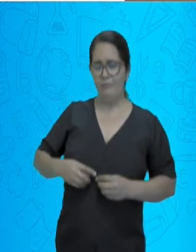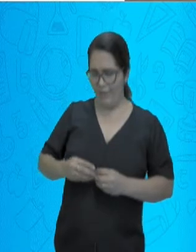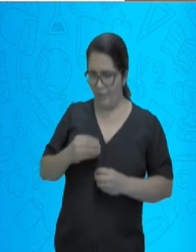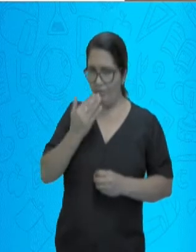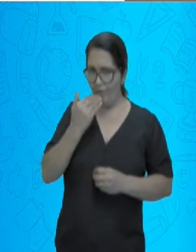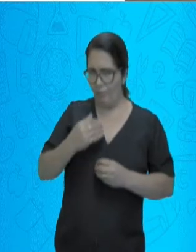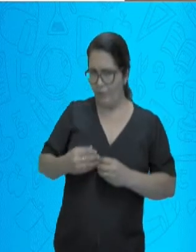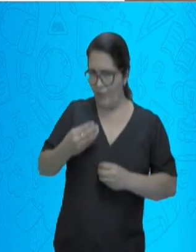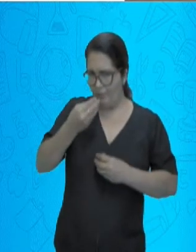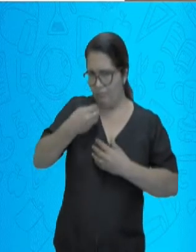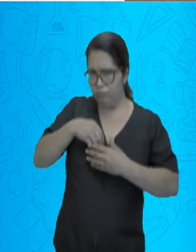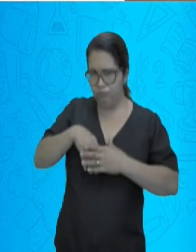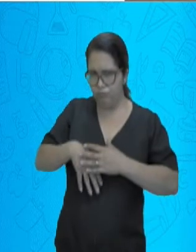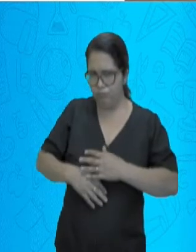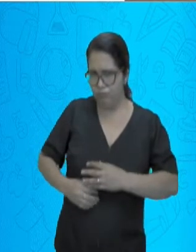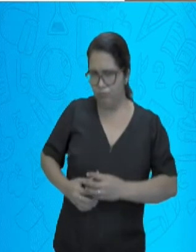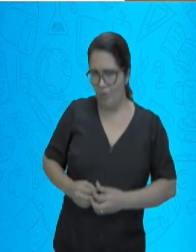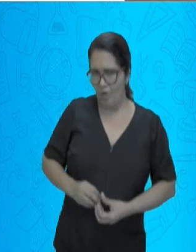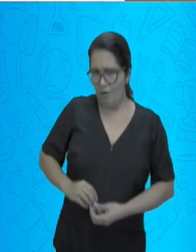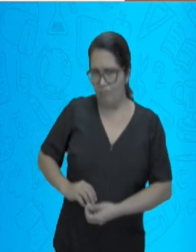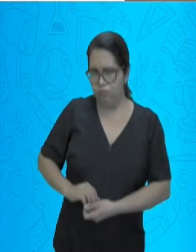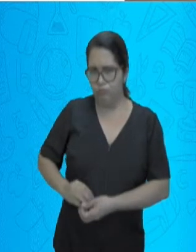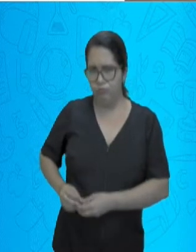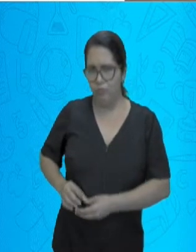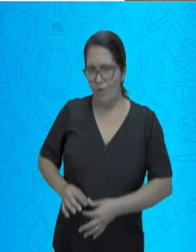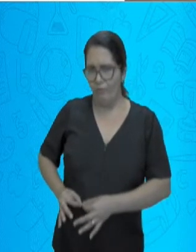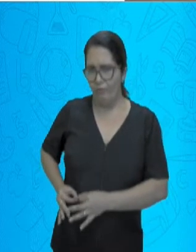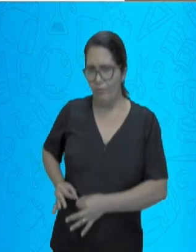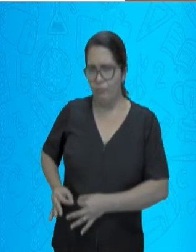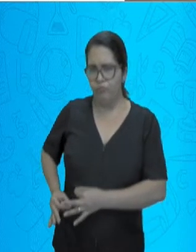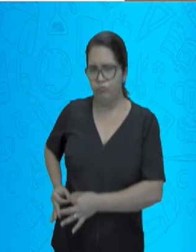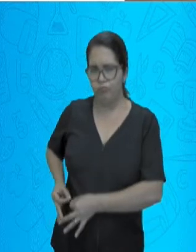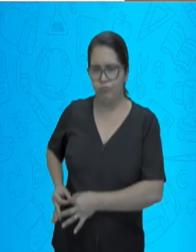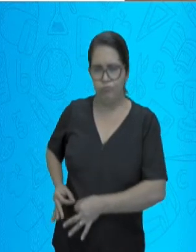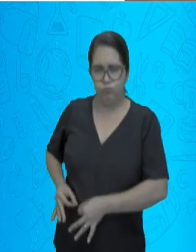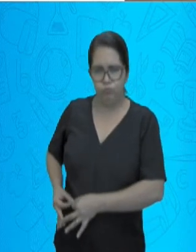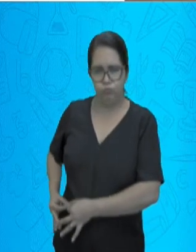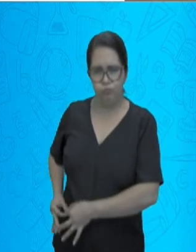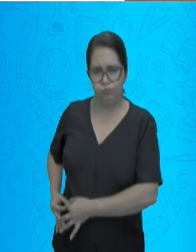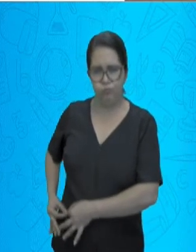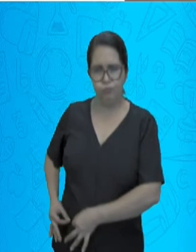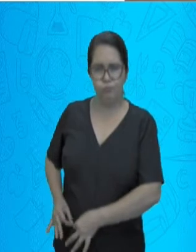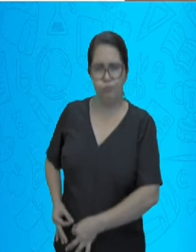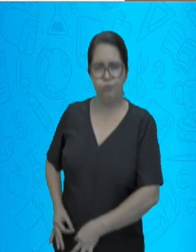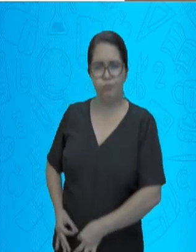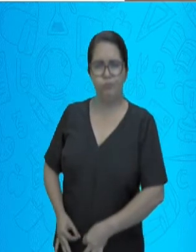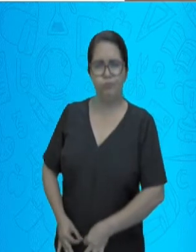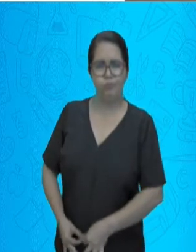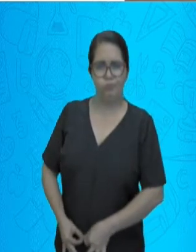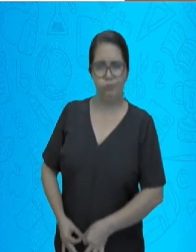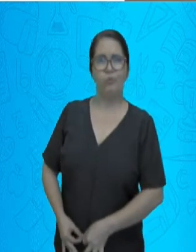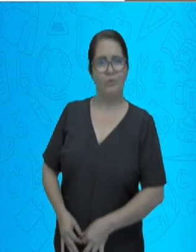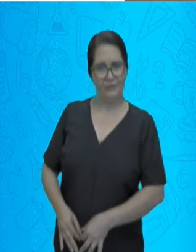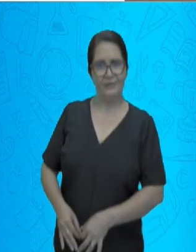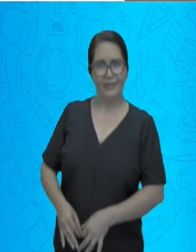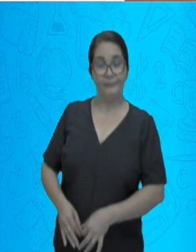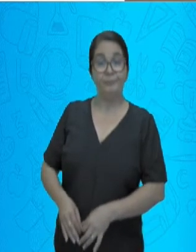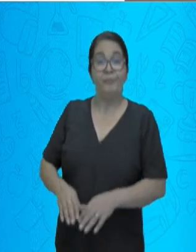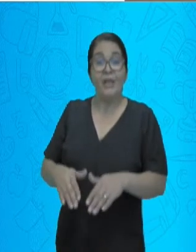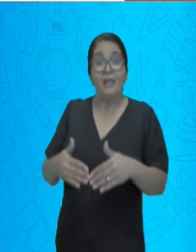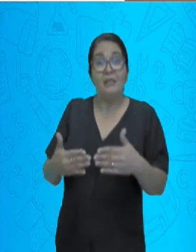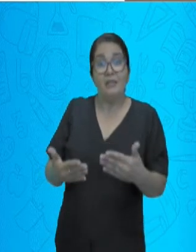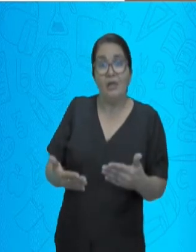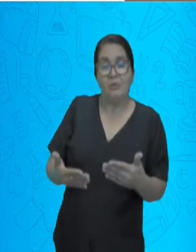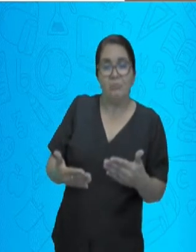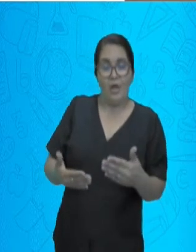todos os nutrientes vão sendo organizados, dependendo da necessidade do meu organismo. Aquilo que eu não